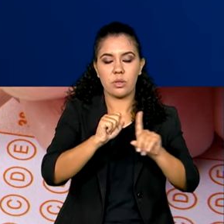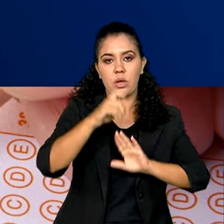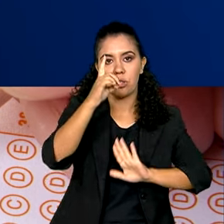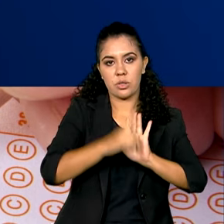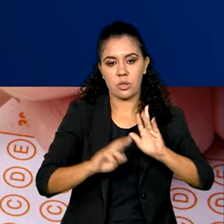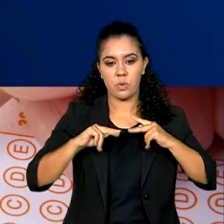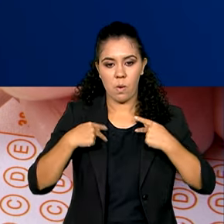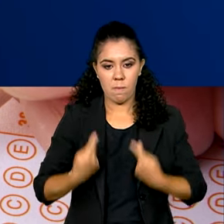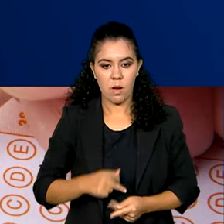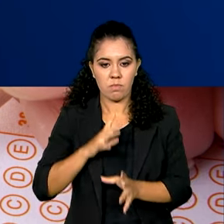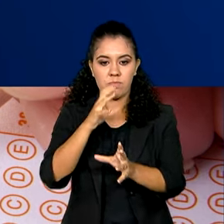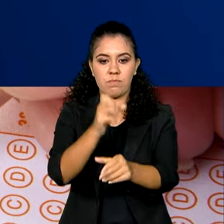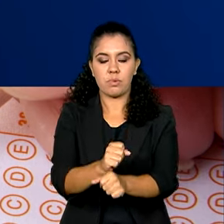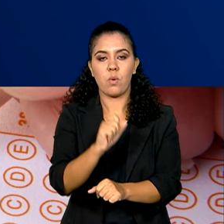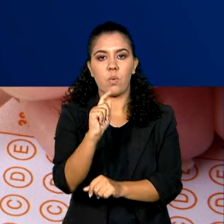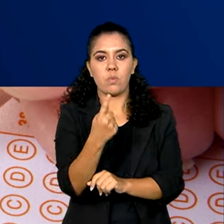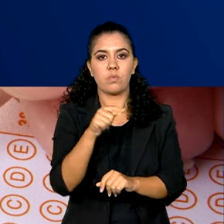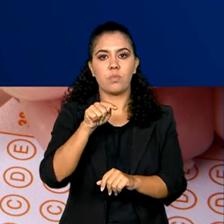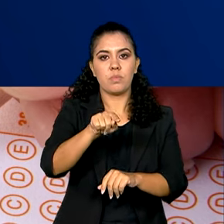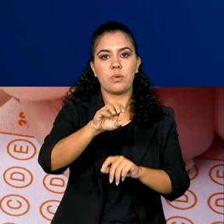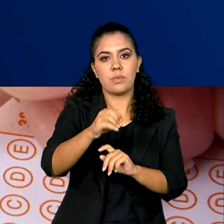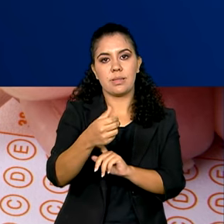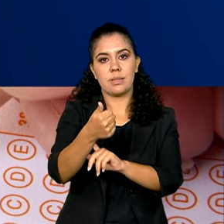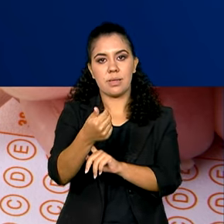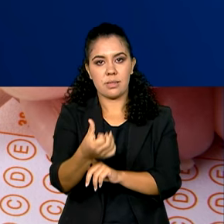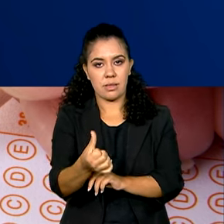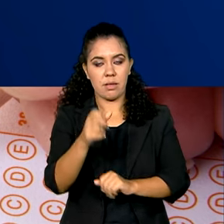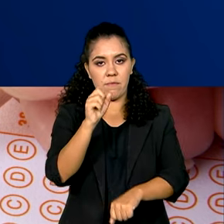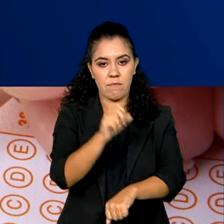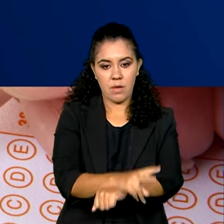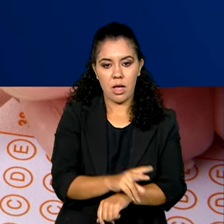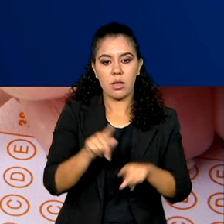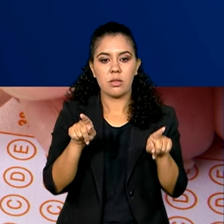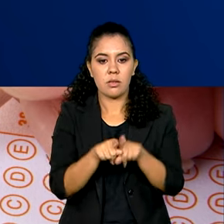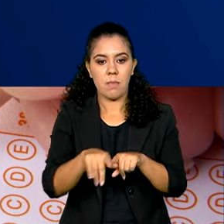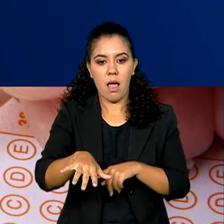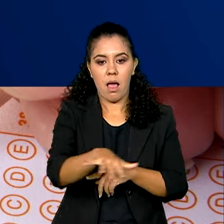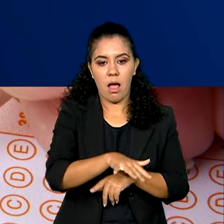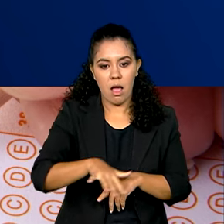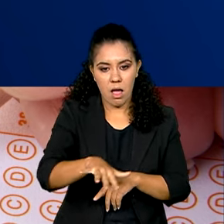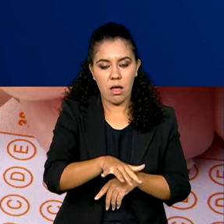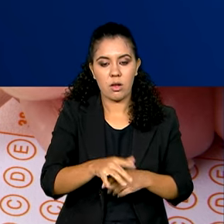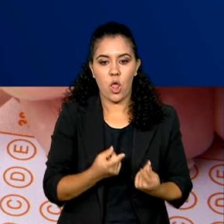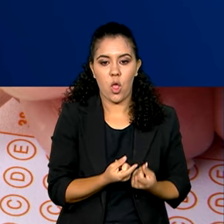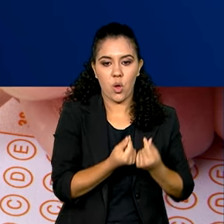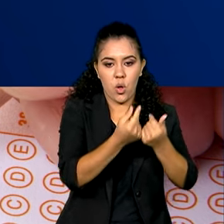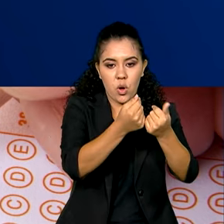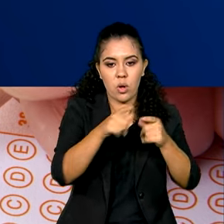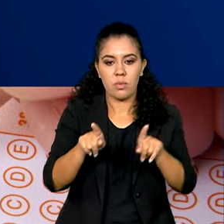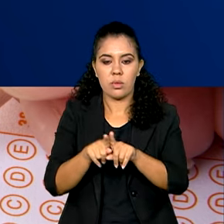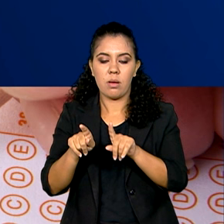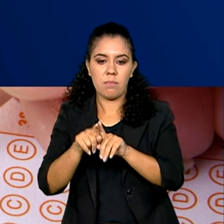Direitos Humanos, 1.016. Setores Econômicos e Regulação,